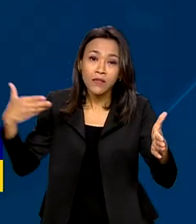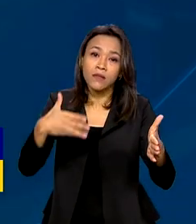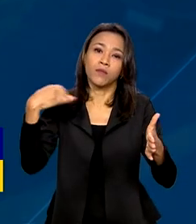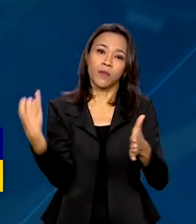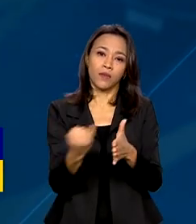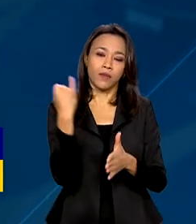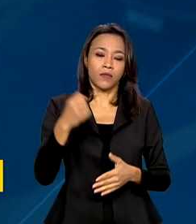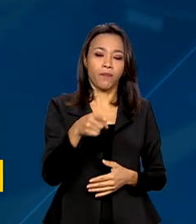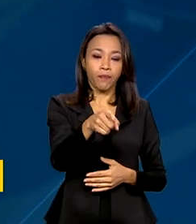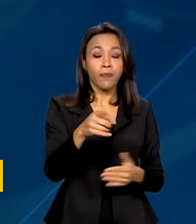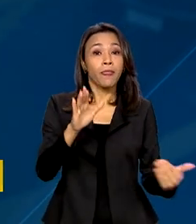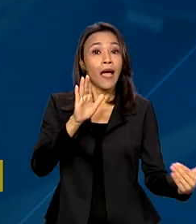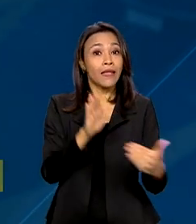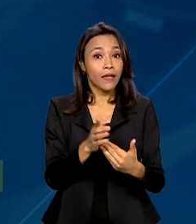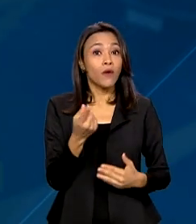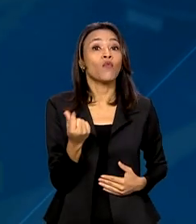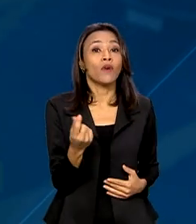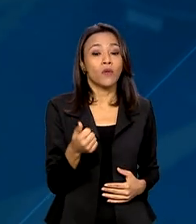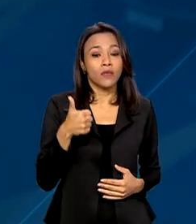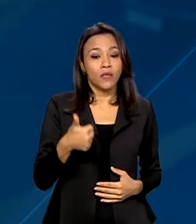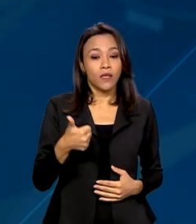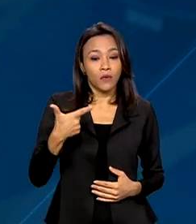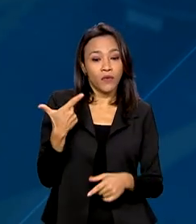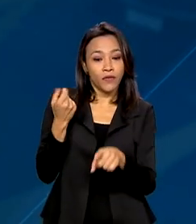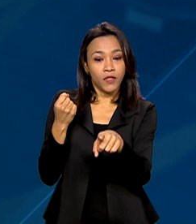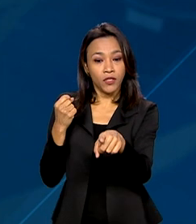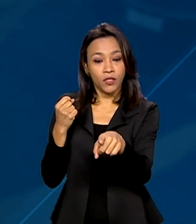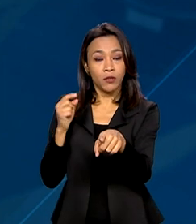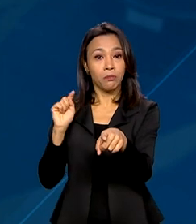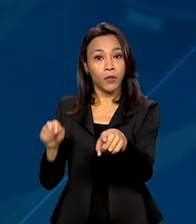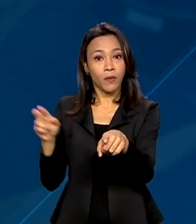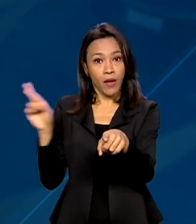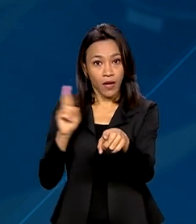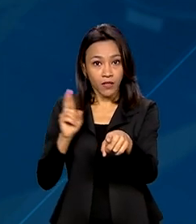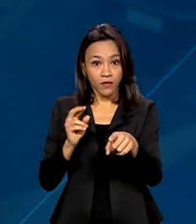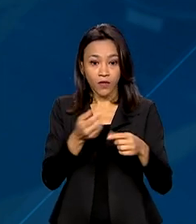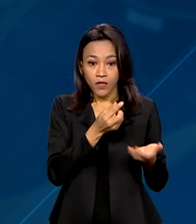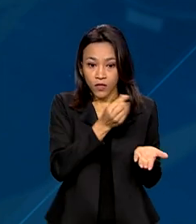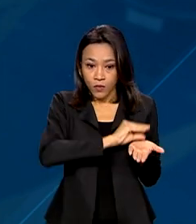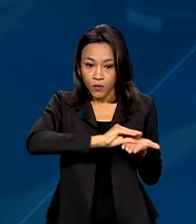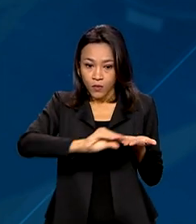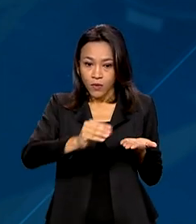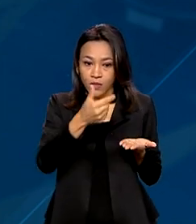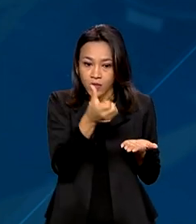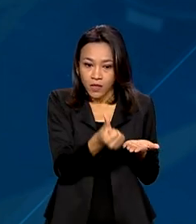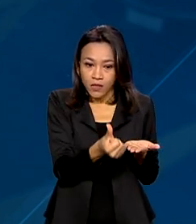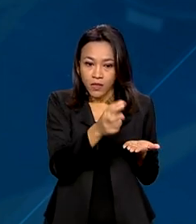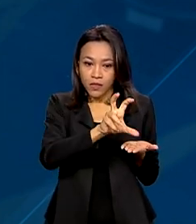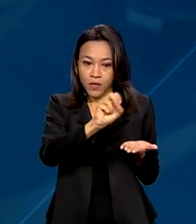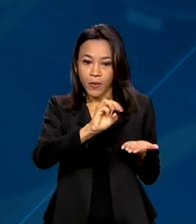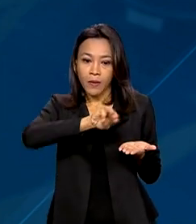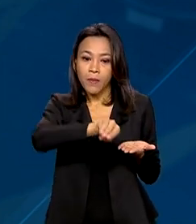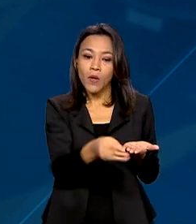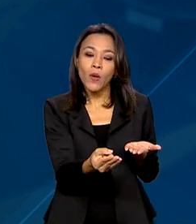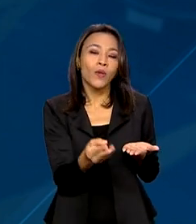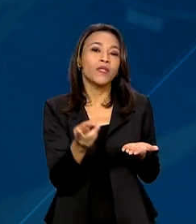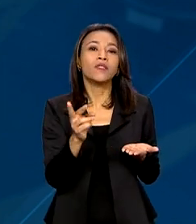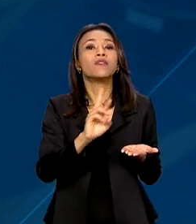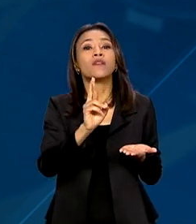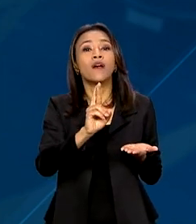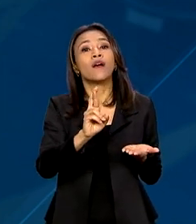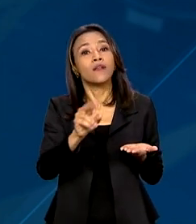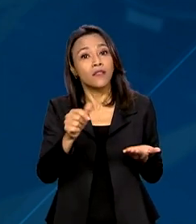que custam até 120 mil reais, ao todo foram liberados 650 milhões de reais em créditos